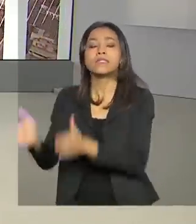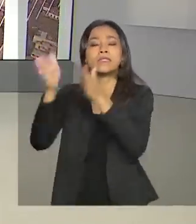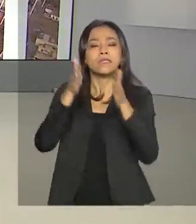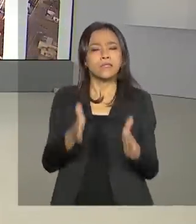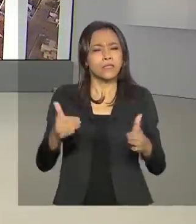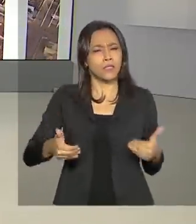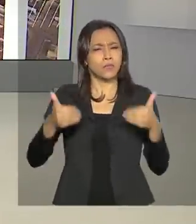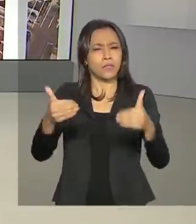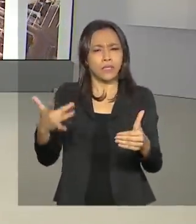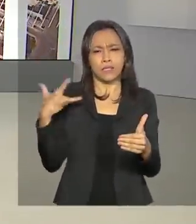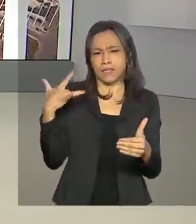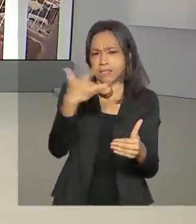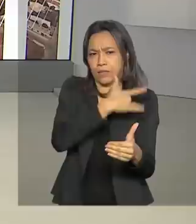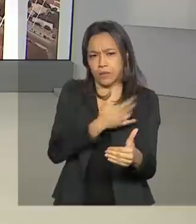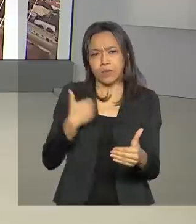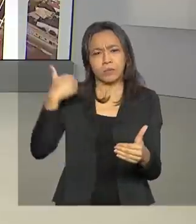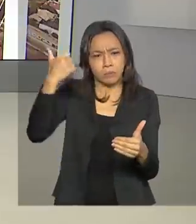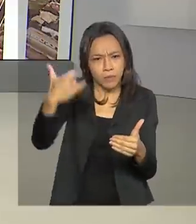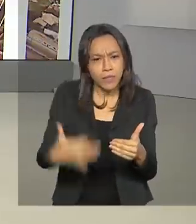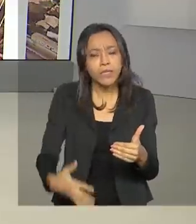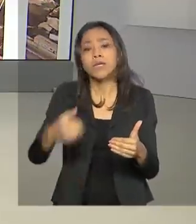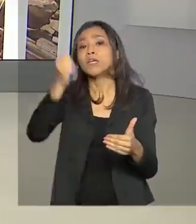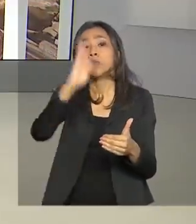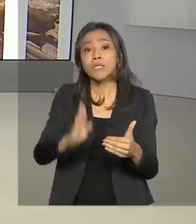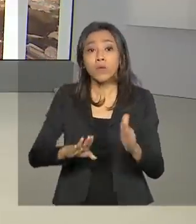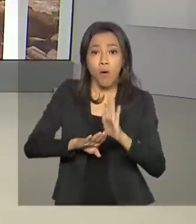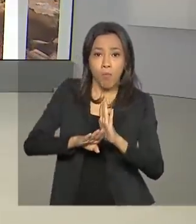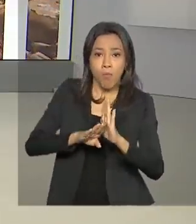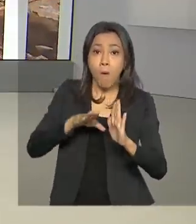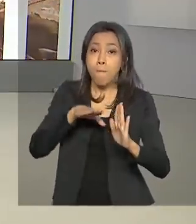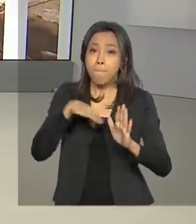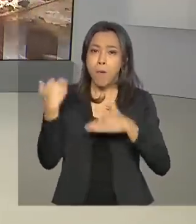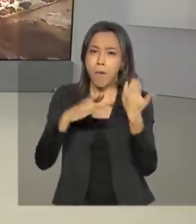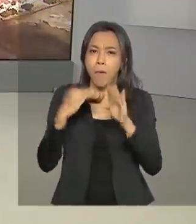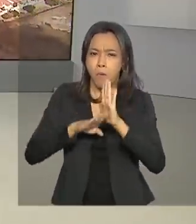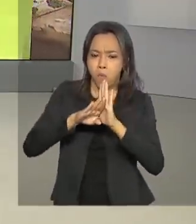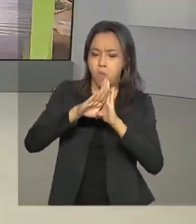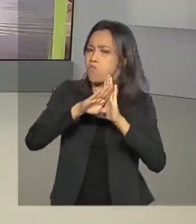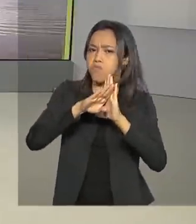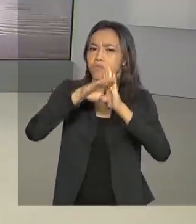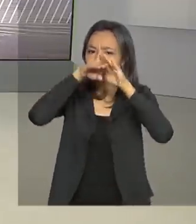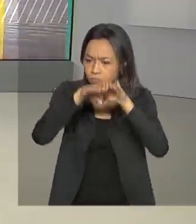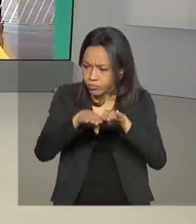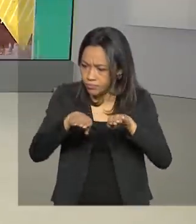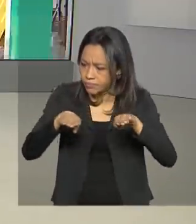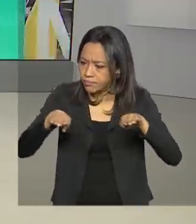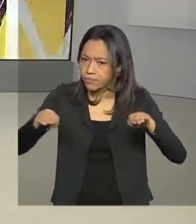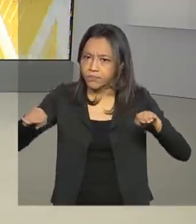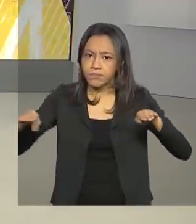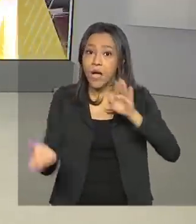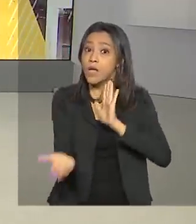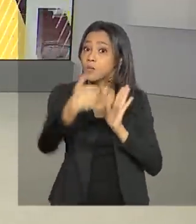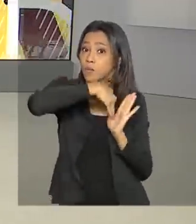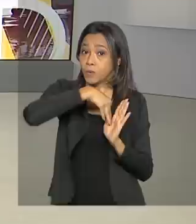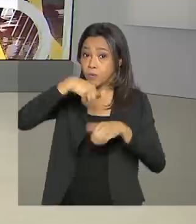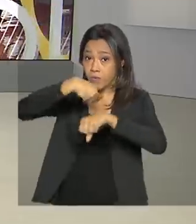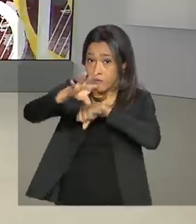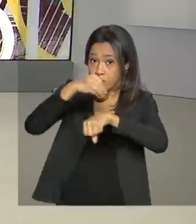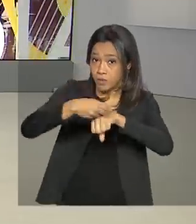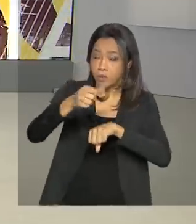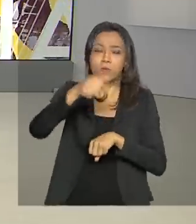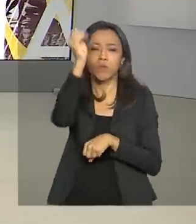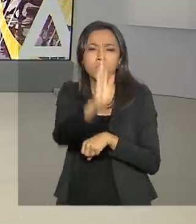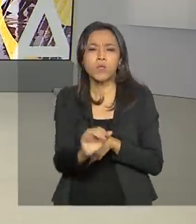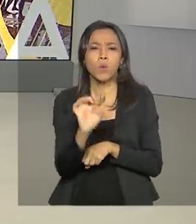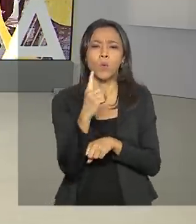considera que o Brasil vive uma estabilização na curva de mortes pela Covid-19. Os últimos dados indicam que o país registra mais